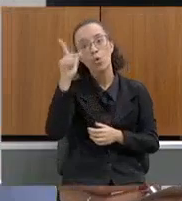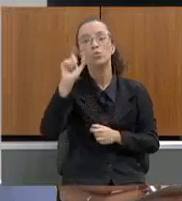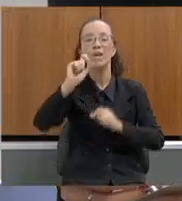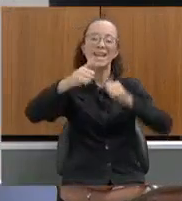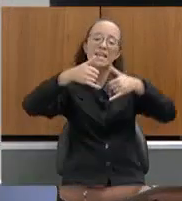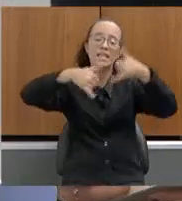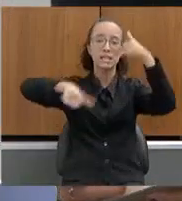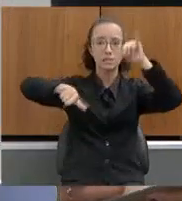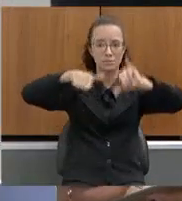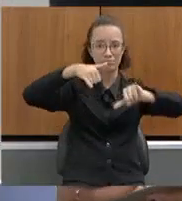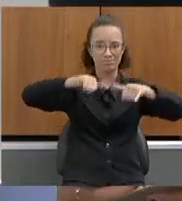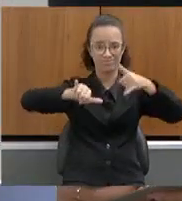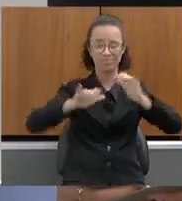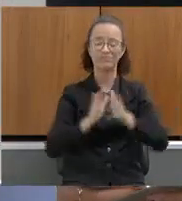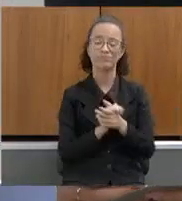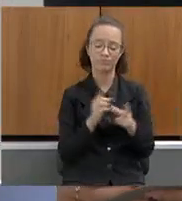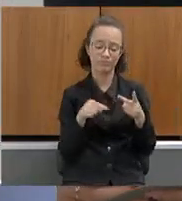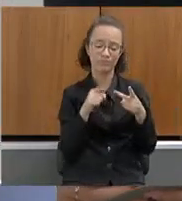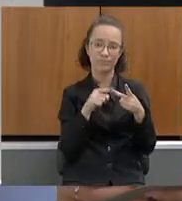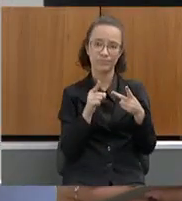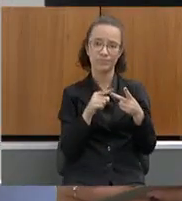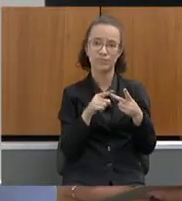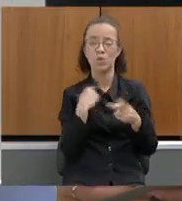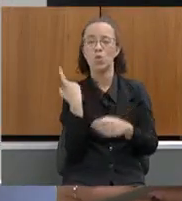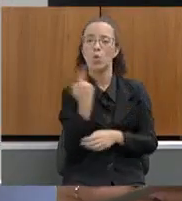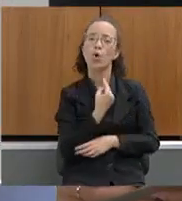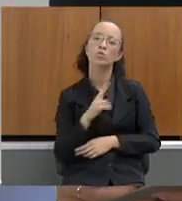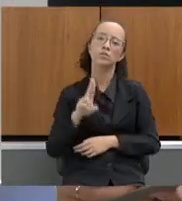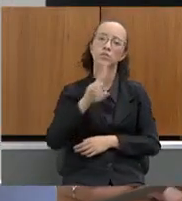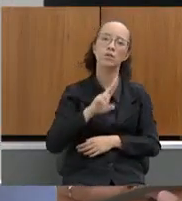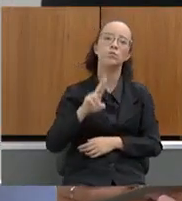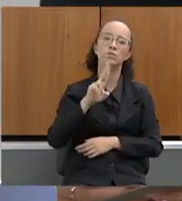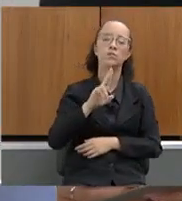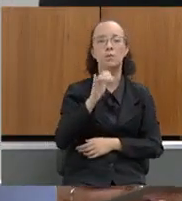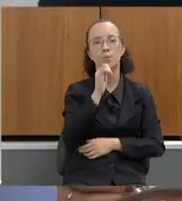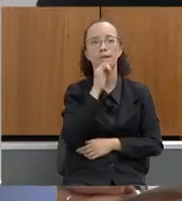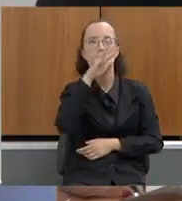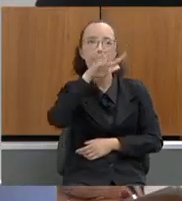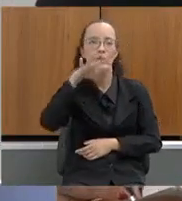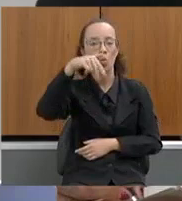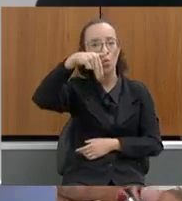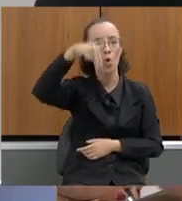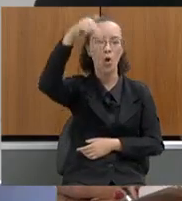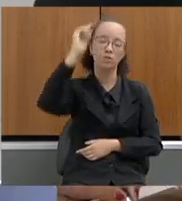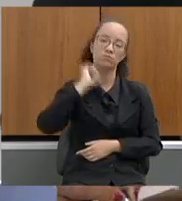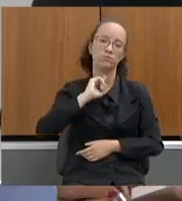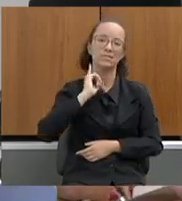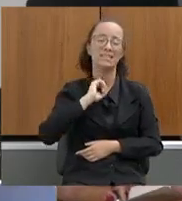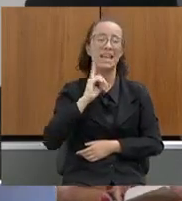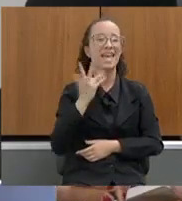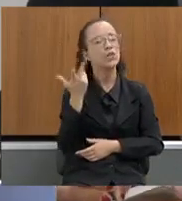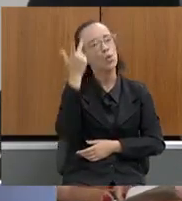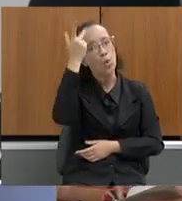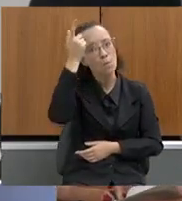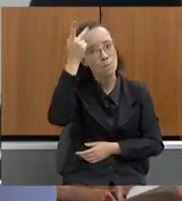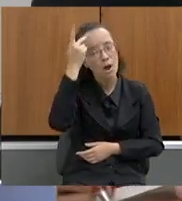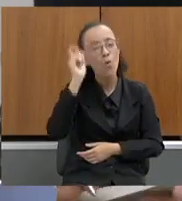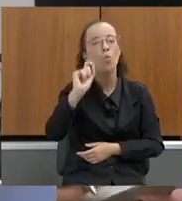porque a gente utiliza os dessalinizadores, porque na região norte do nosso país é muito normal